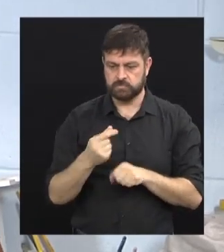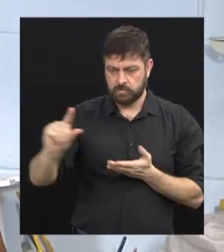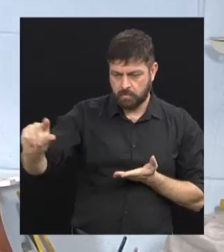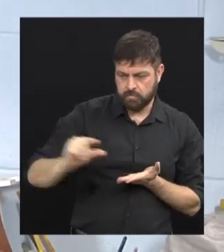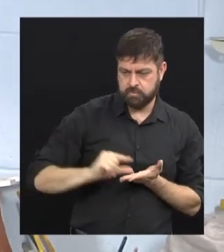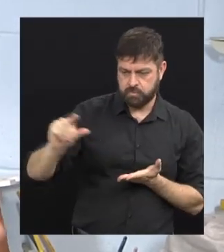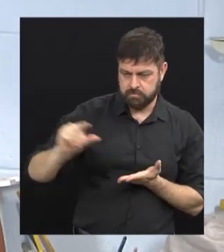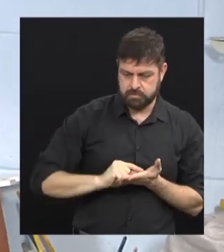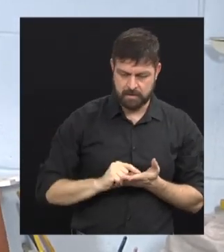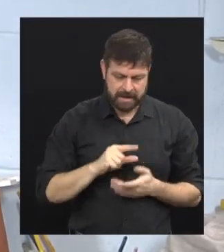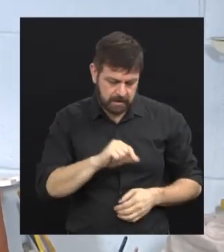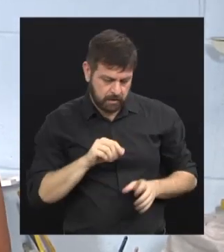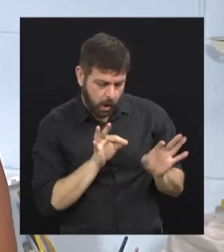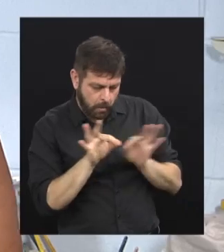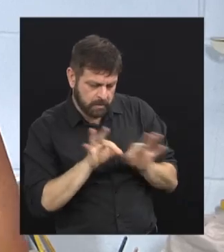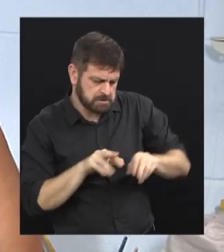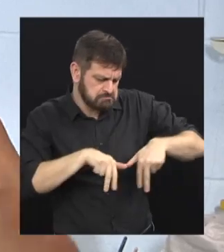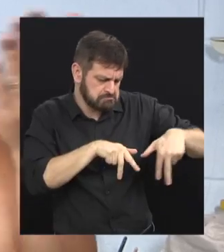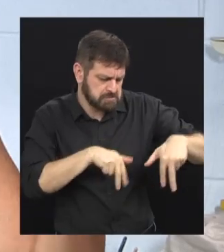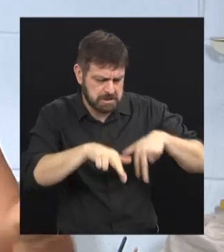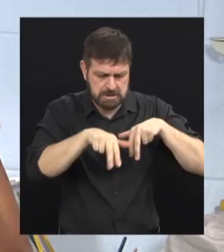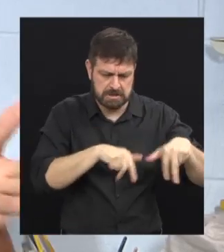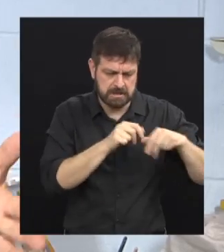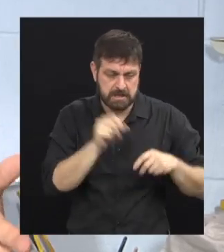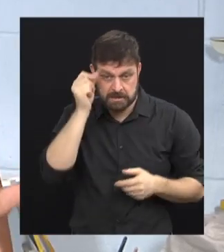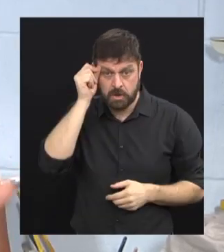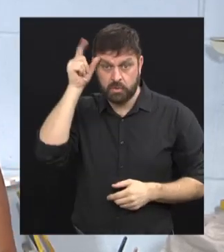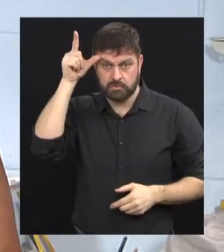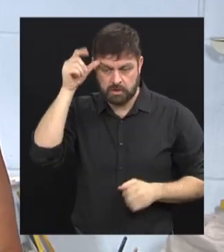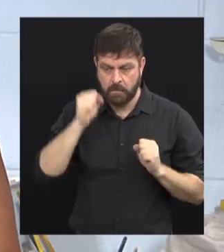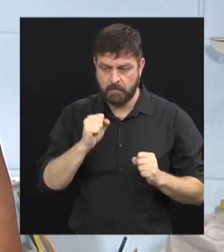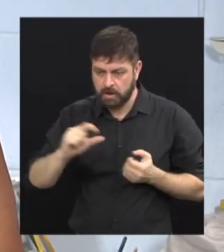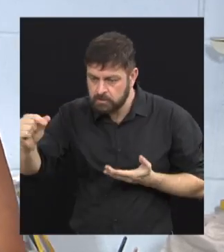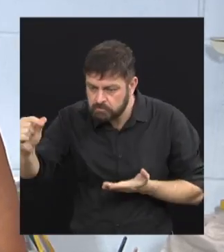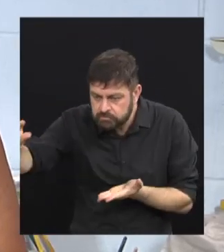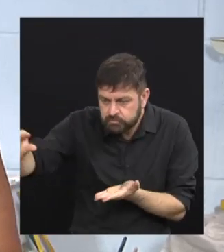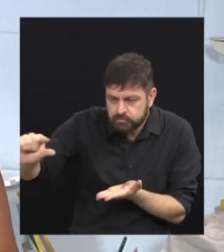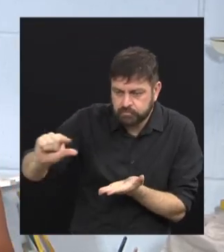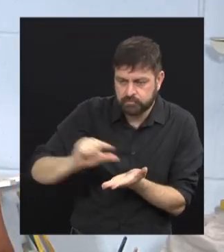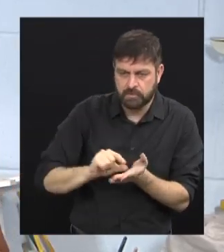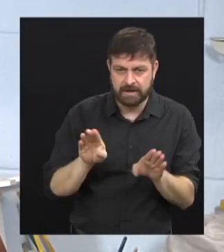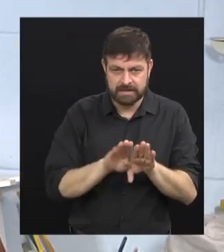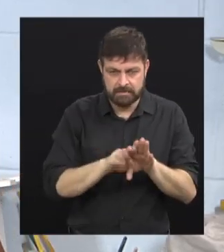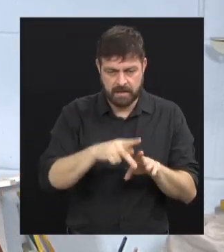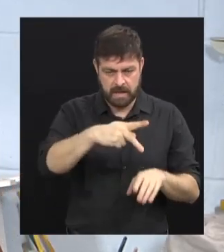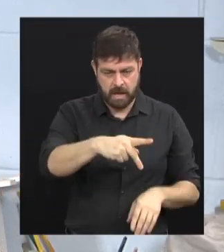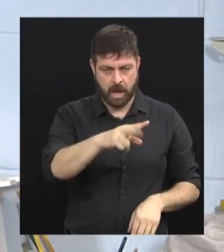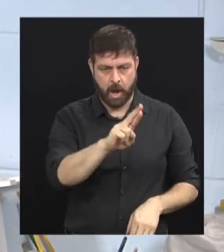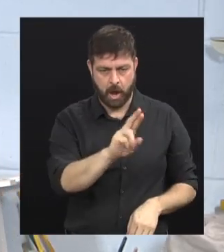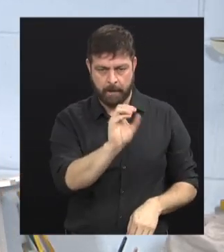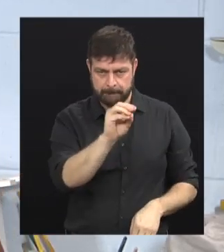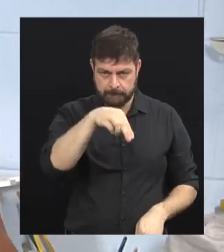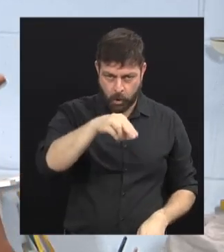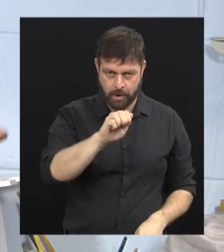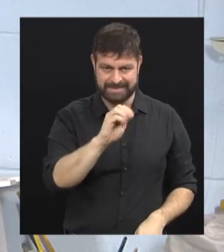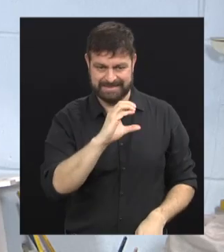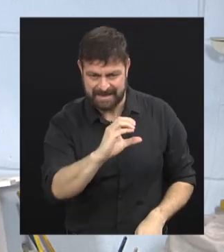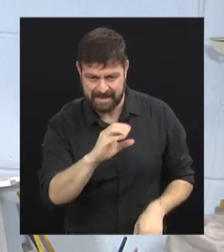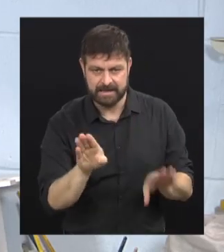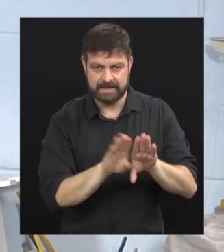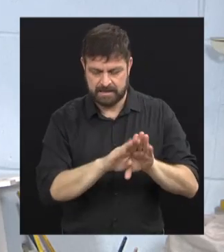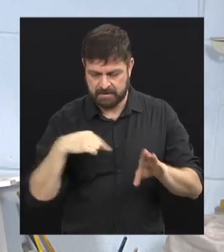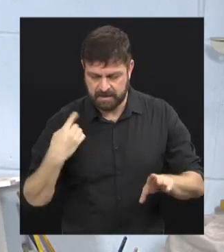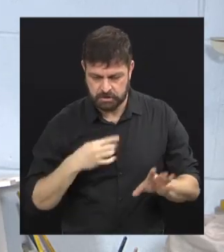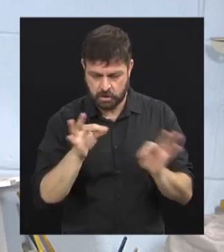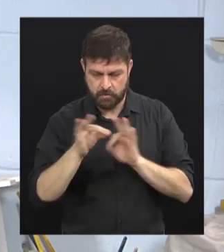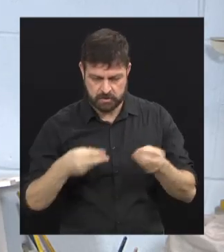projeto, um projeto específico de dança, de música cultural, e no PRONAC, que é a Lei Rouenet. Esse ano a